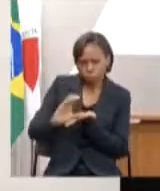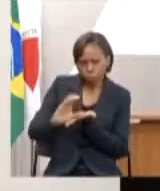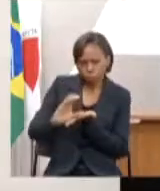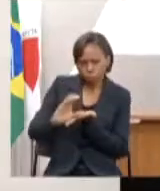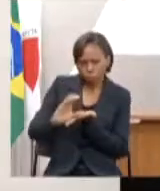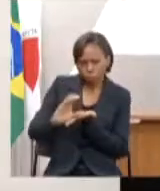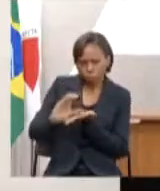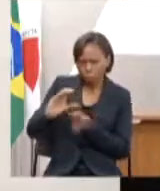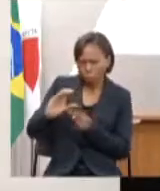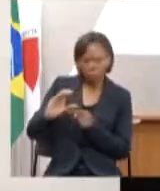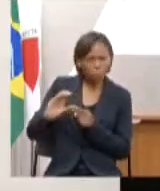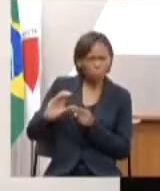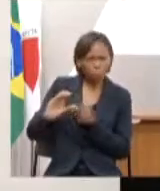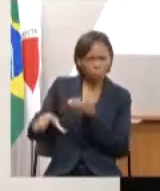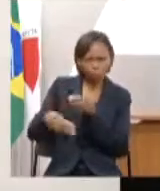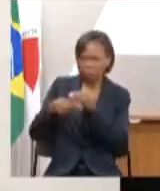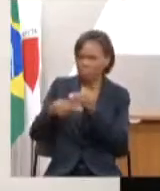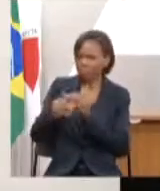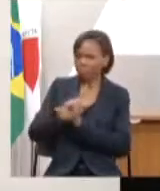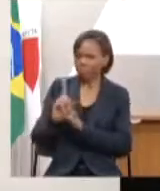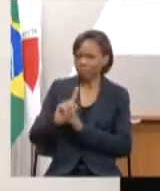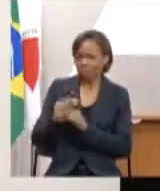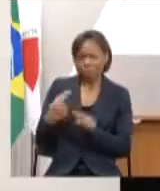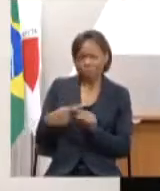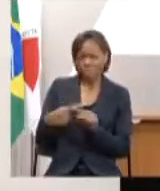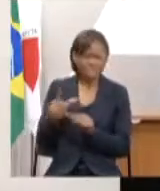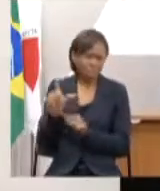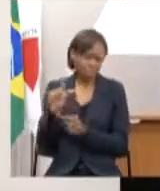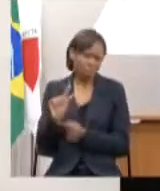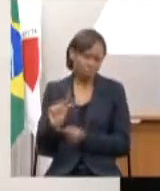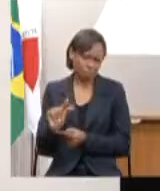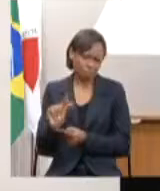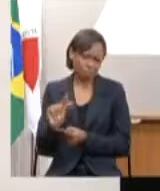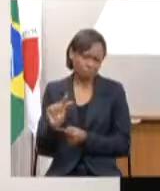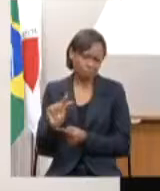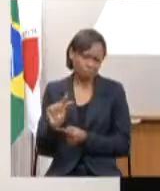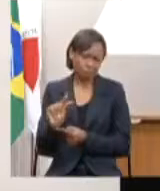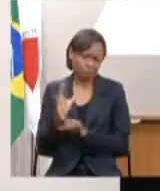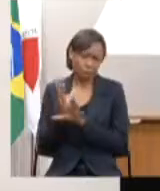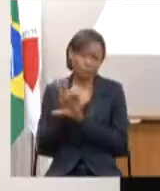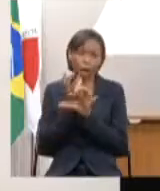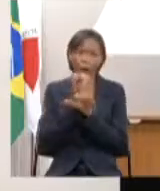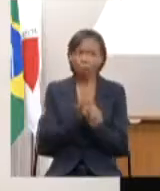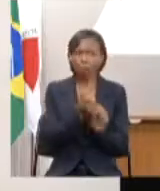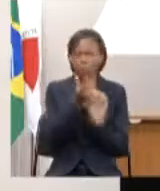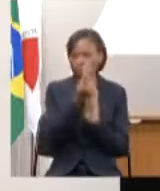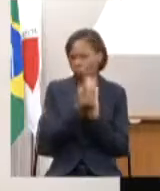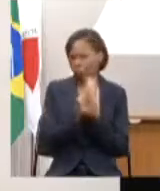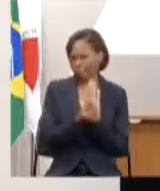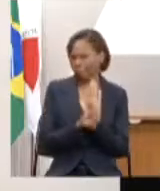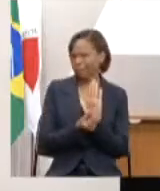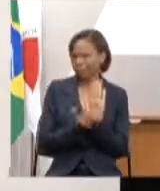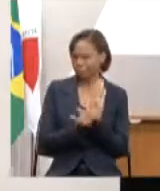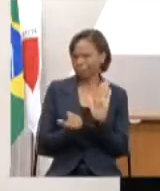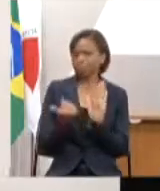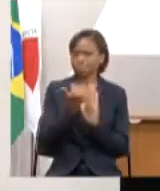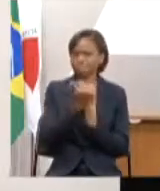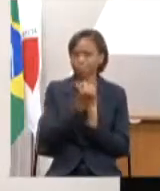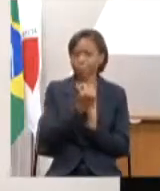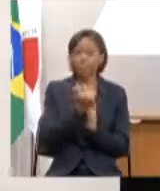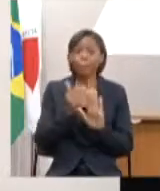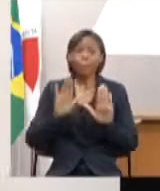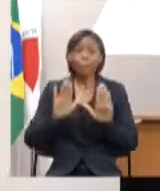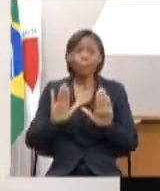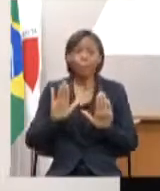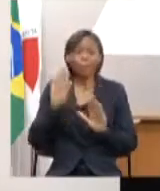irrisório diante do montante do orçamento previsto pelo Estado, mas